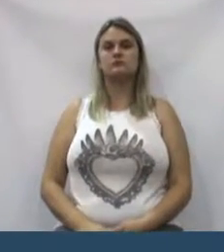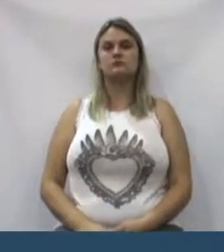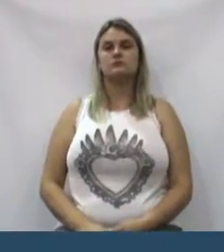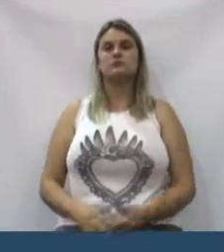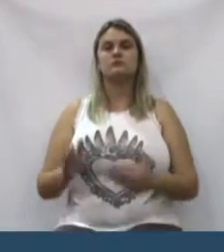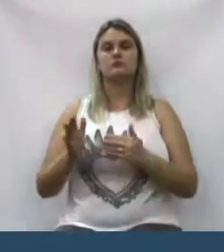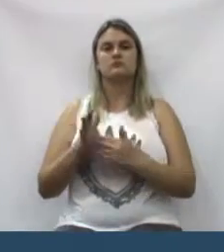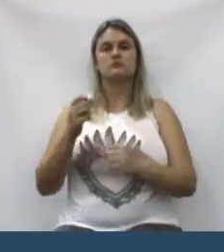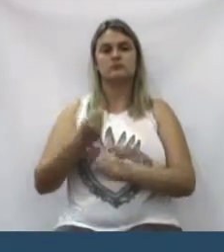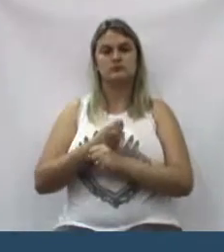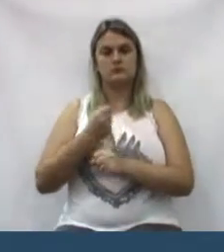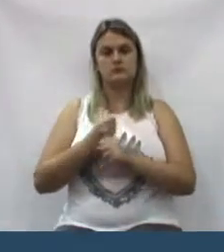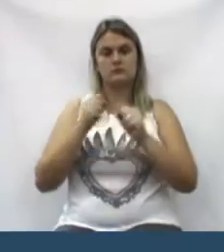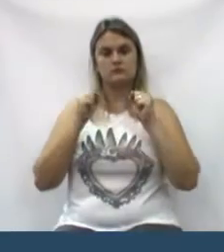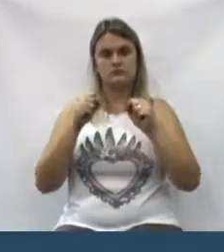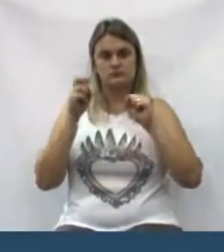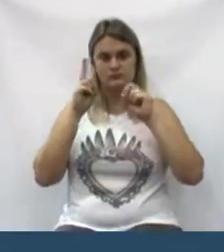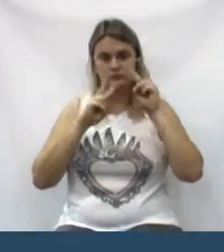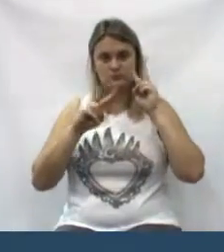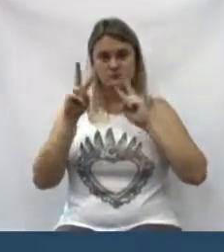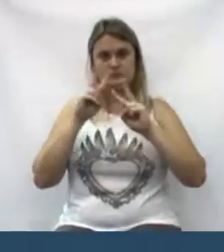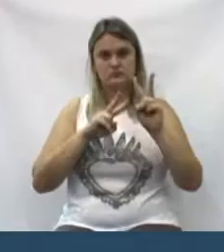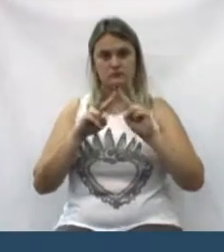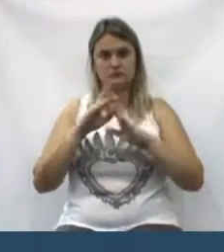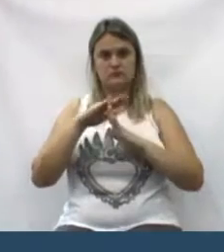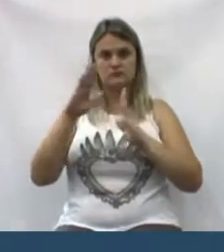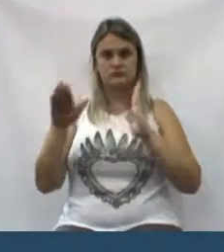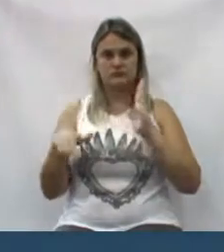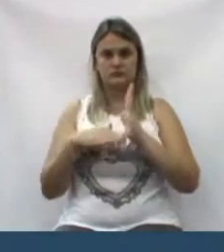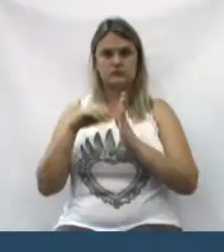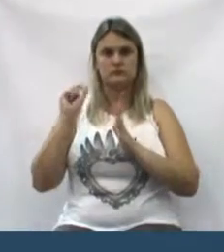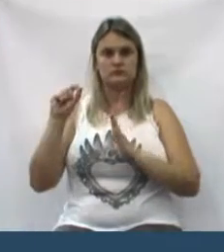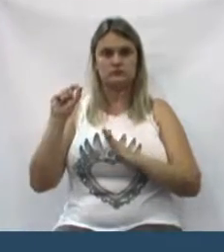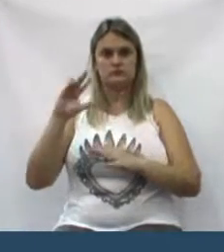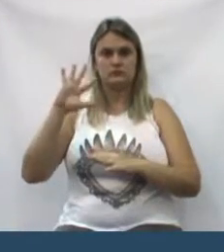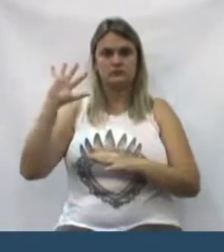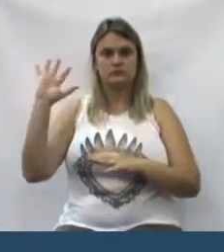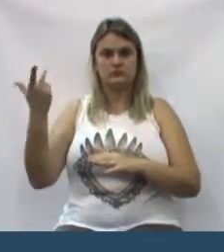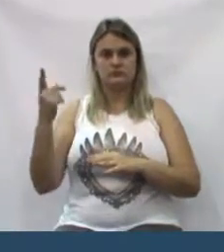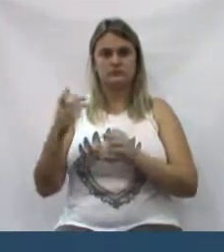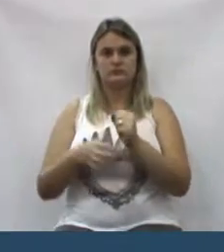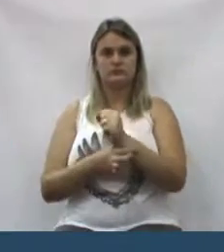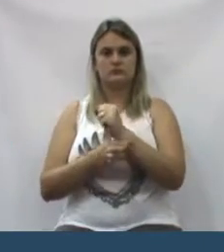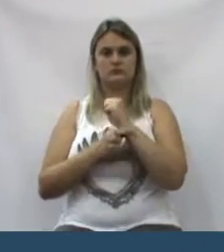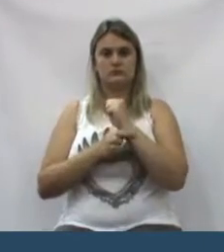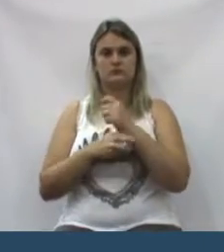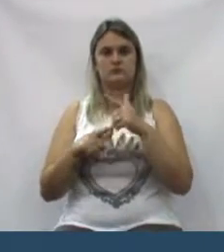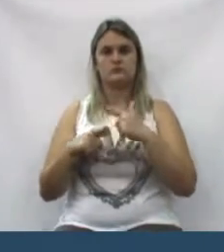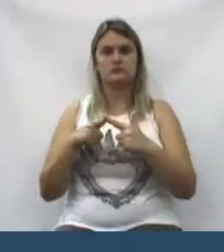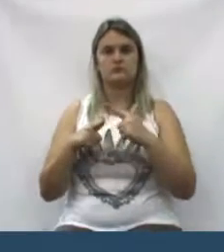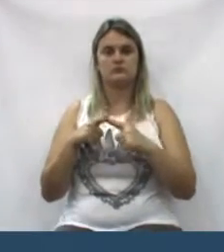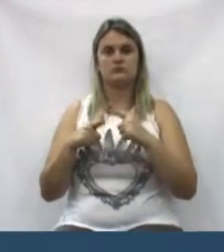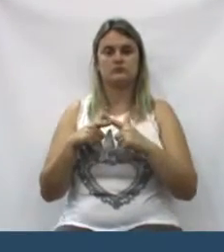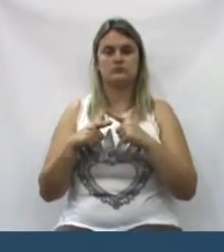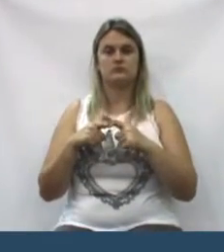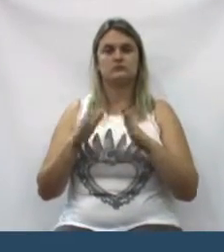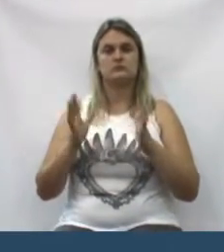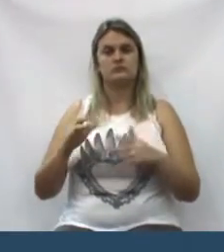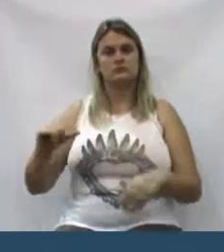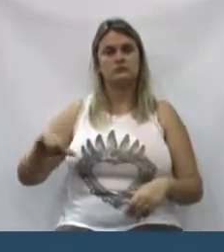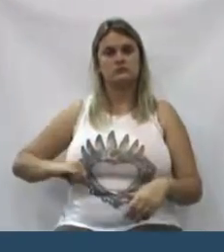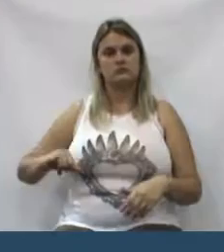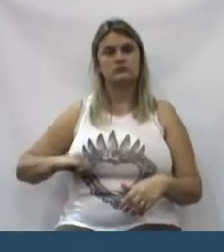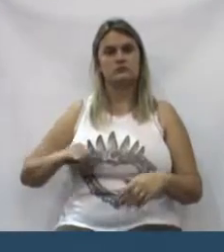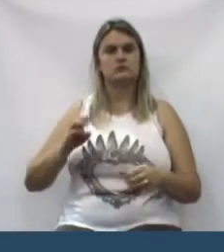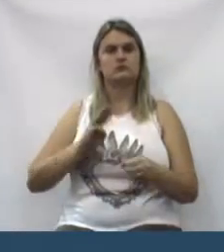Nos últimos anos nós podemos ver aí tudo o que vinha acontecendo na área de segurança. Sofrando